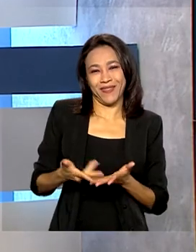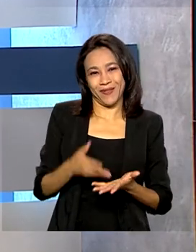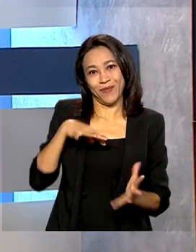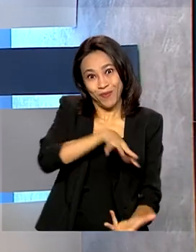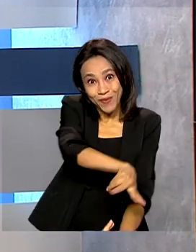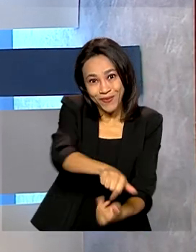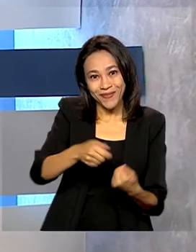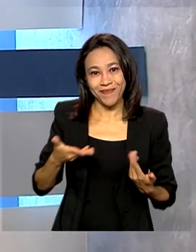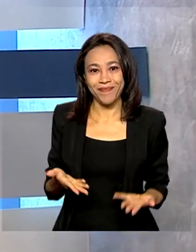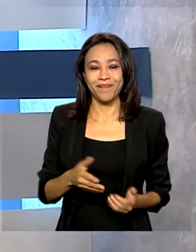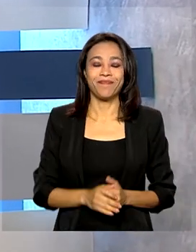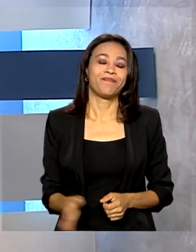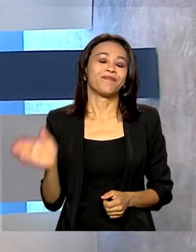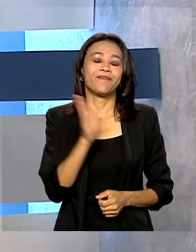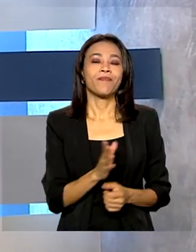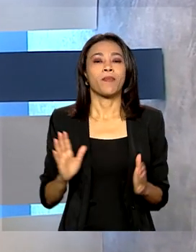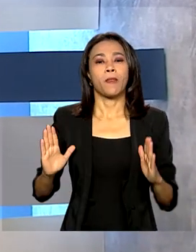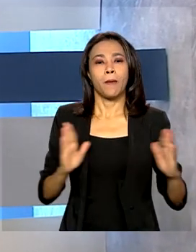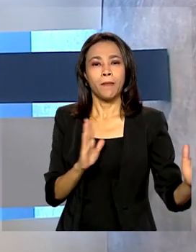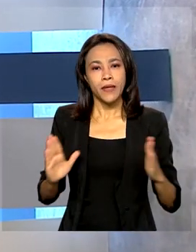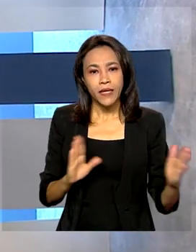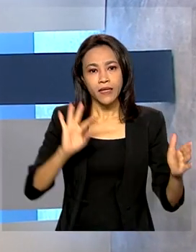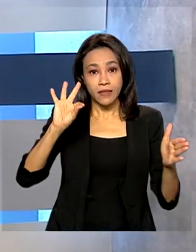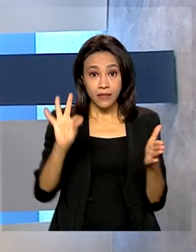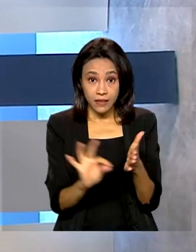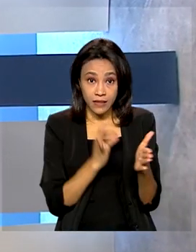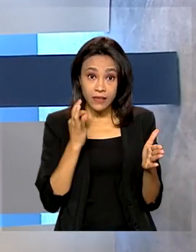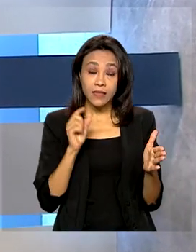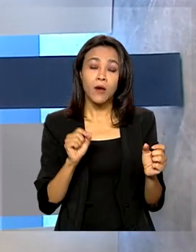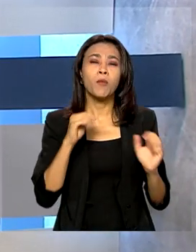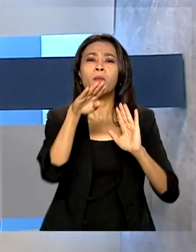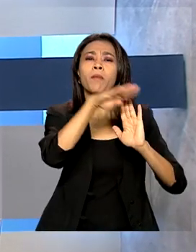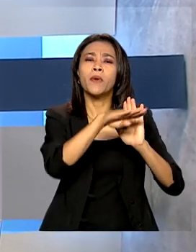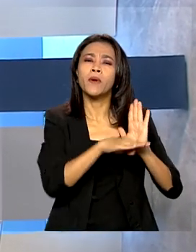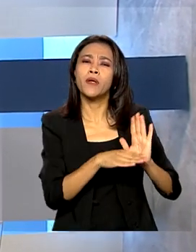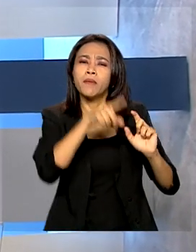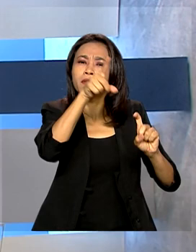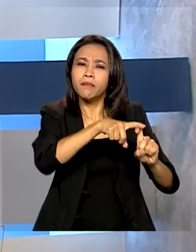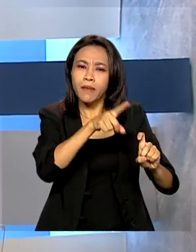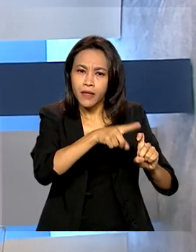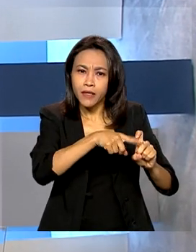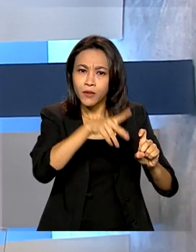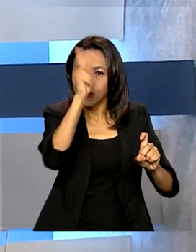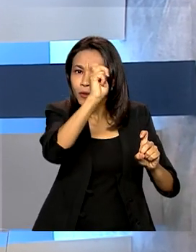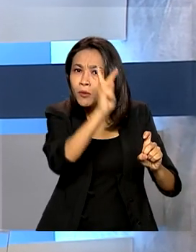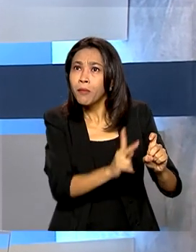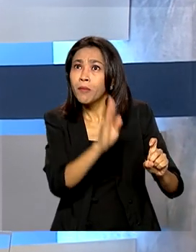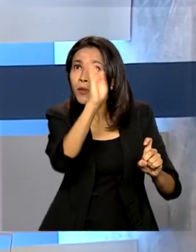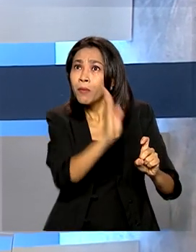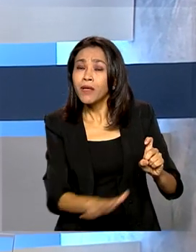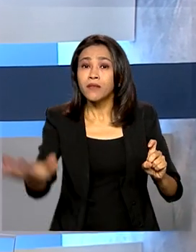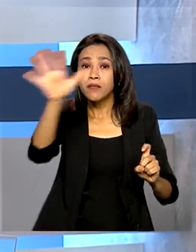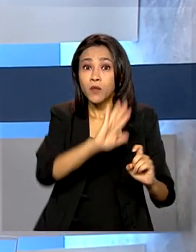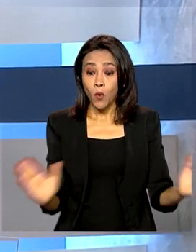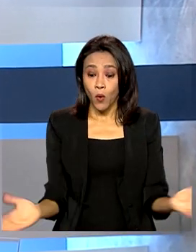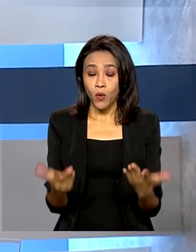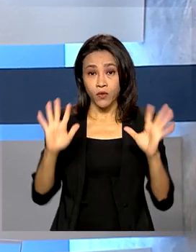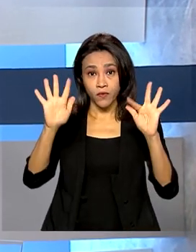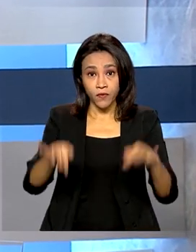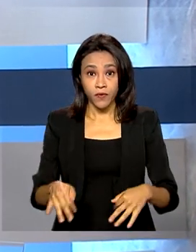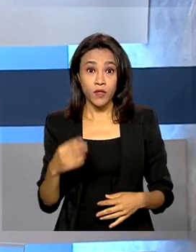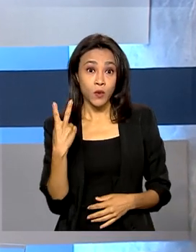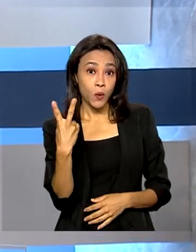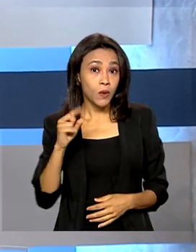O prazo para fazer a inscrição para o programa Médicos pelo Brasil termina hoje. Nesta edição são 2.500